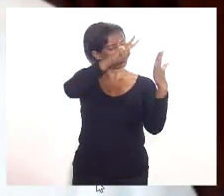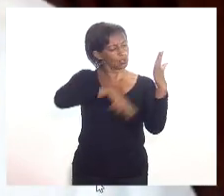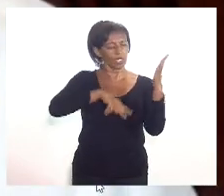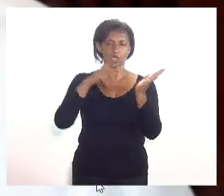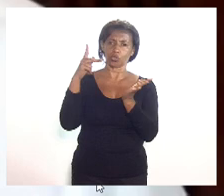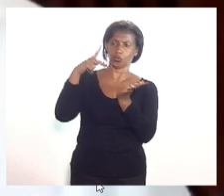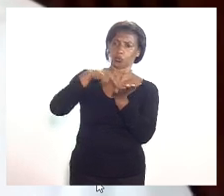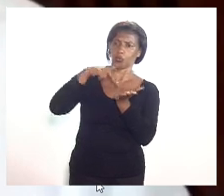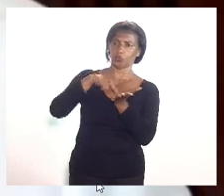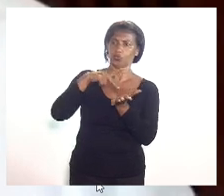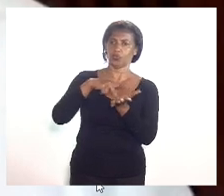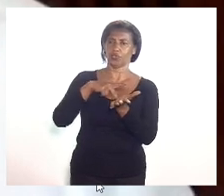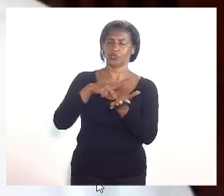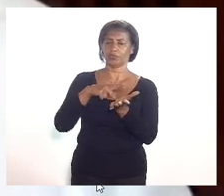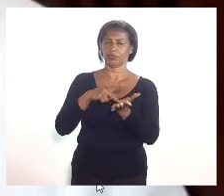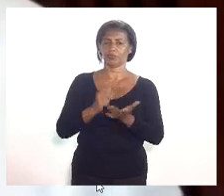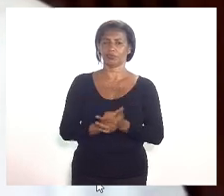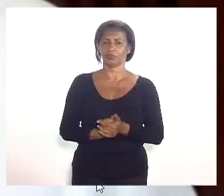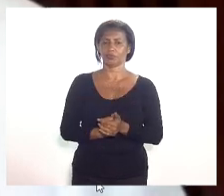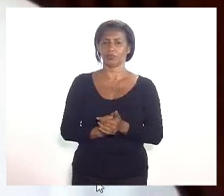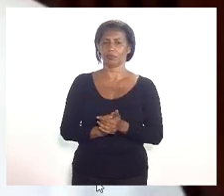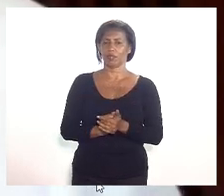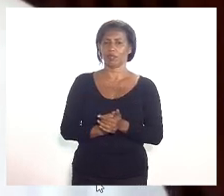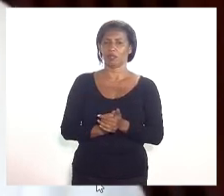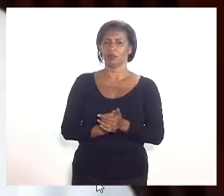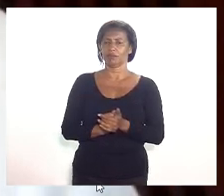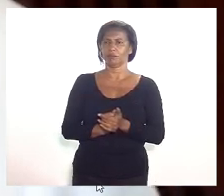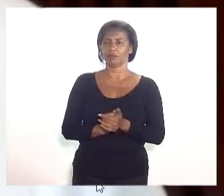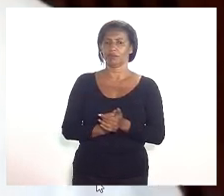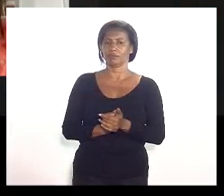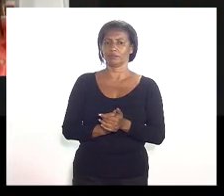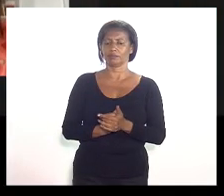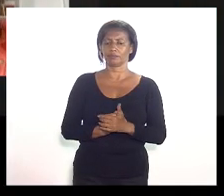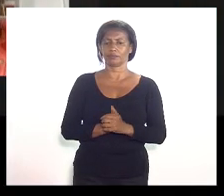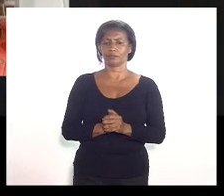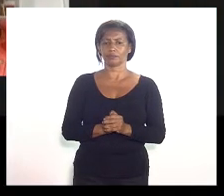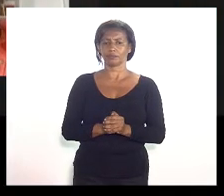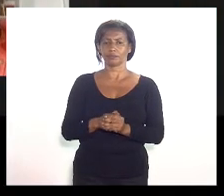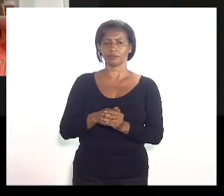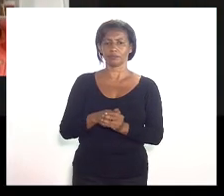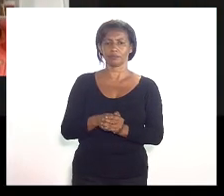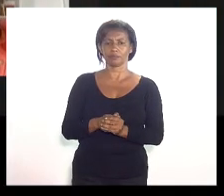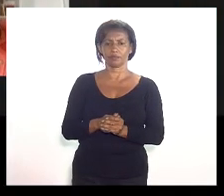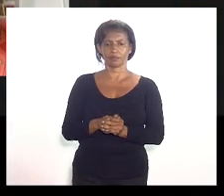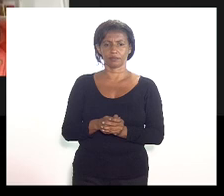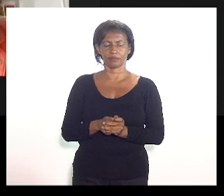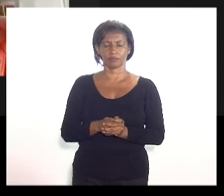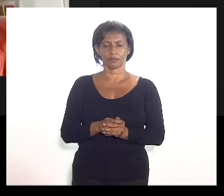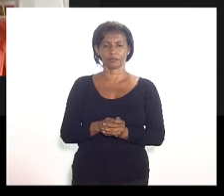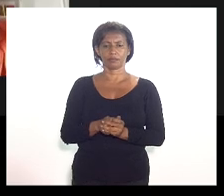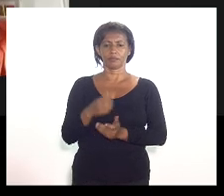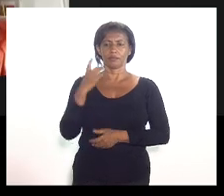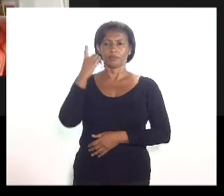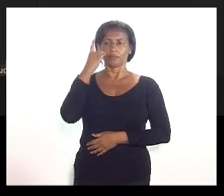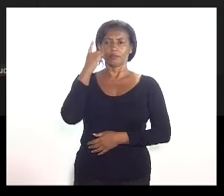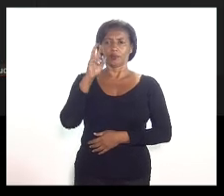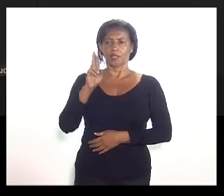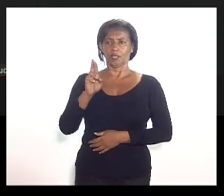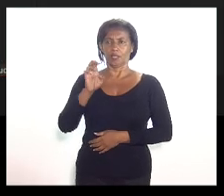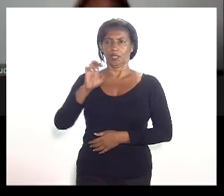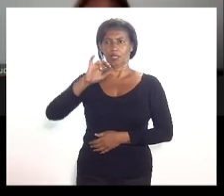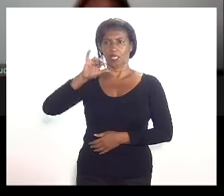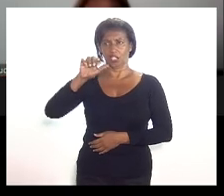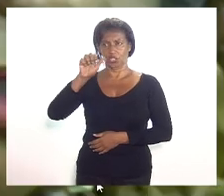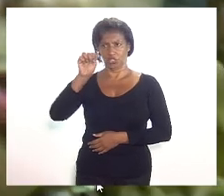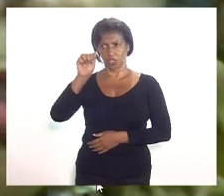problema nenhum. Sua excelência Anuí, paramos o texto. Deputada enfermeira Regiane. A